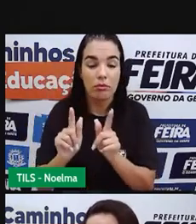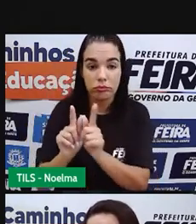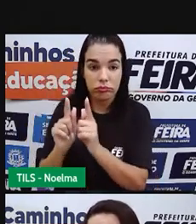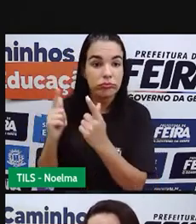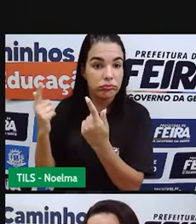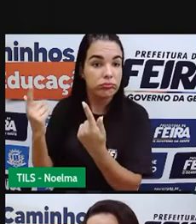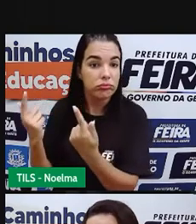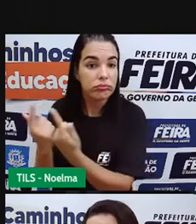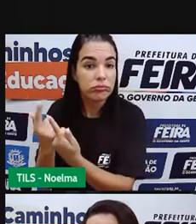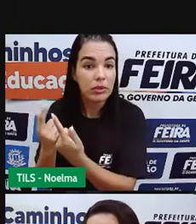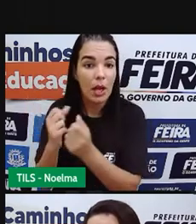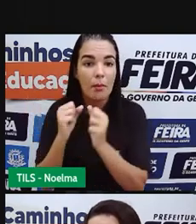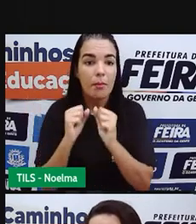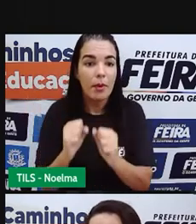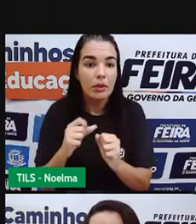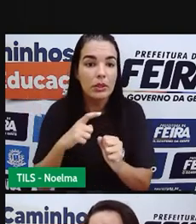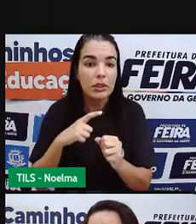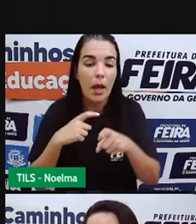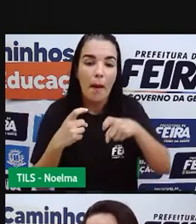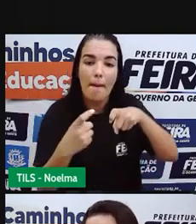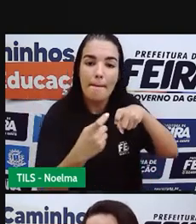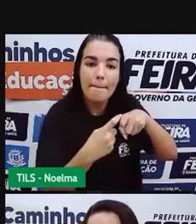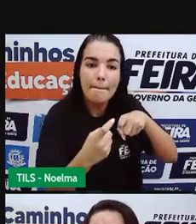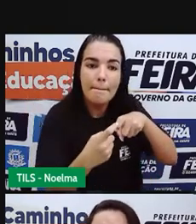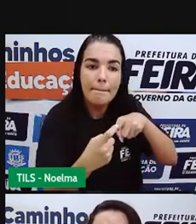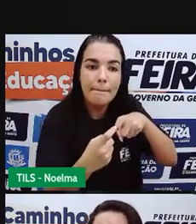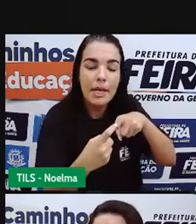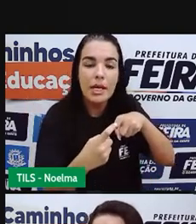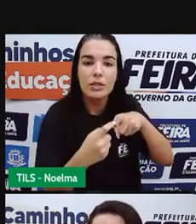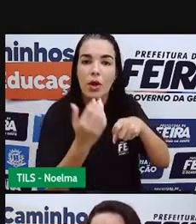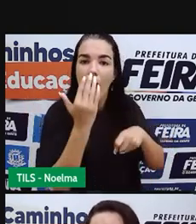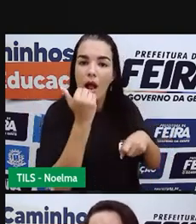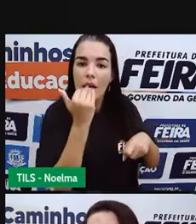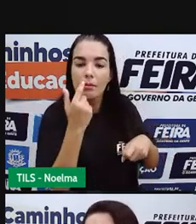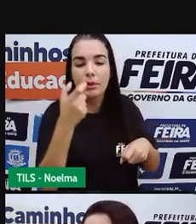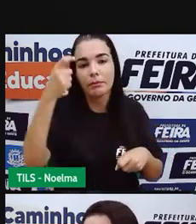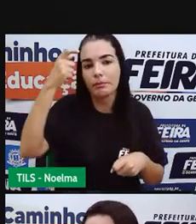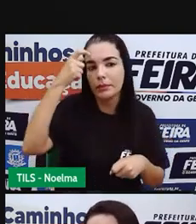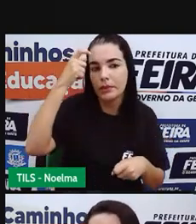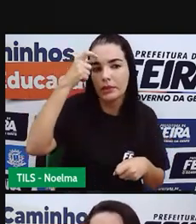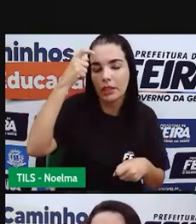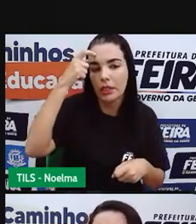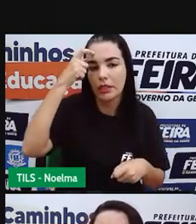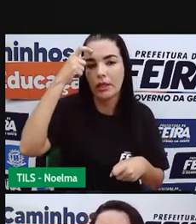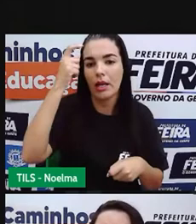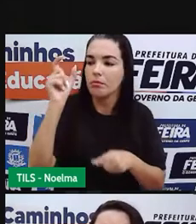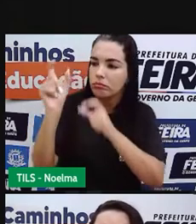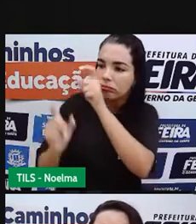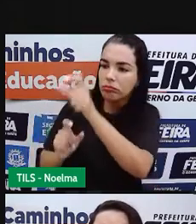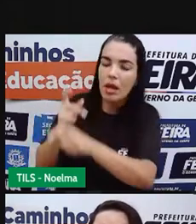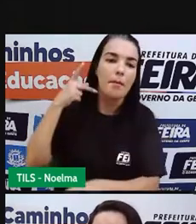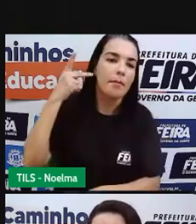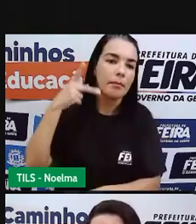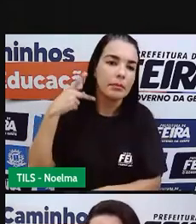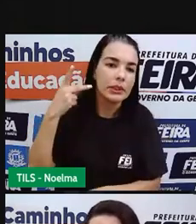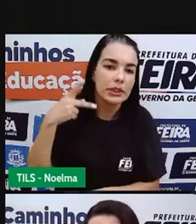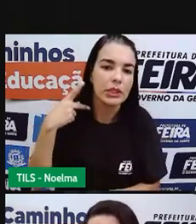que vai envolver aí, nesse caso, clínico, o nutricionista, o psiquiatra, o terapeuta individual e